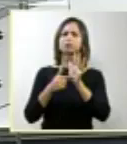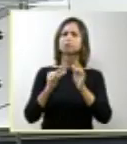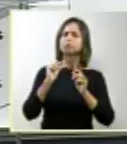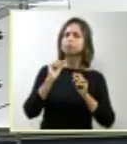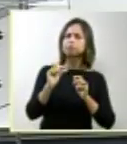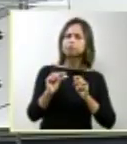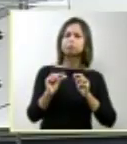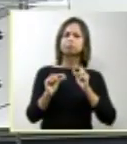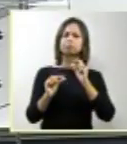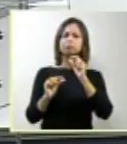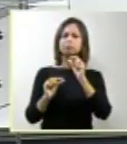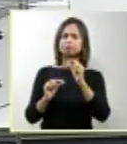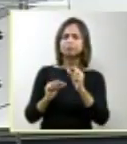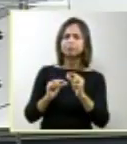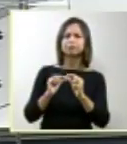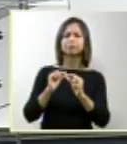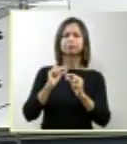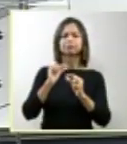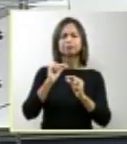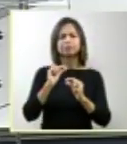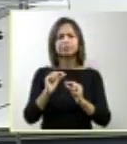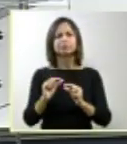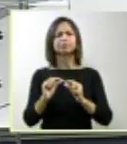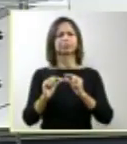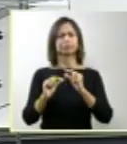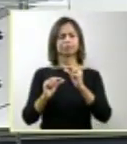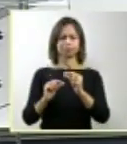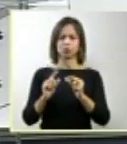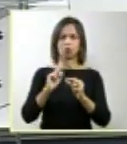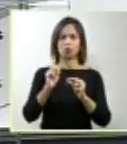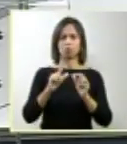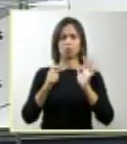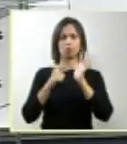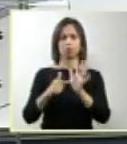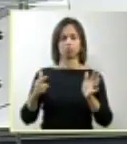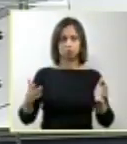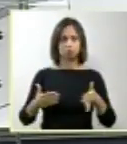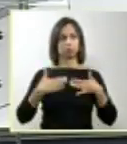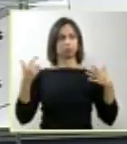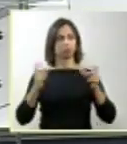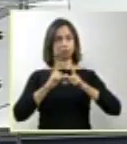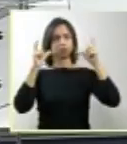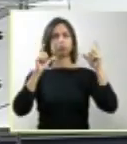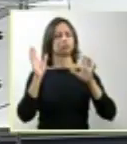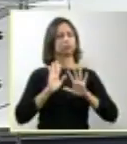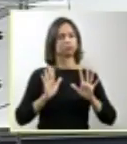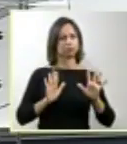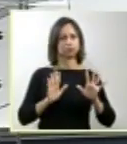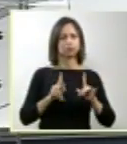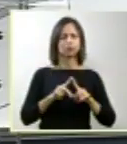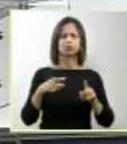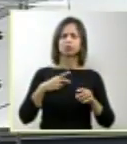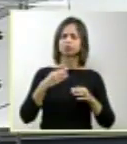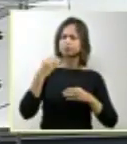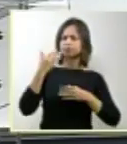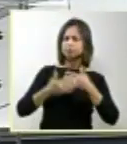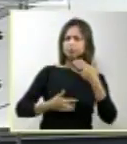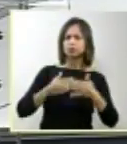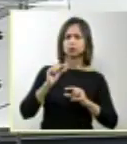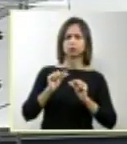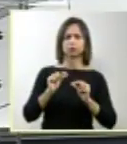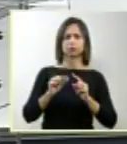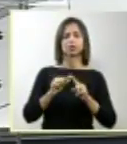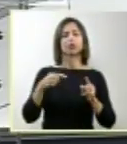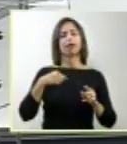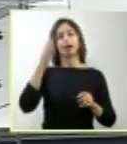O gato subiu no telhado, e vamos trabalhando de tal forma que a paciente possa ter o diagnóstico seguro. Porque nós não temos